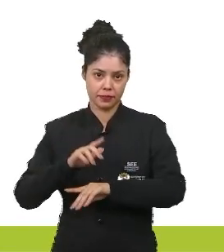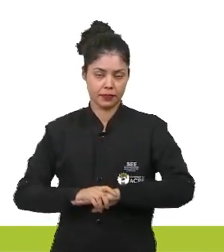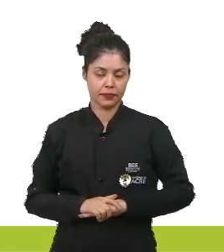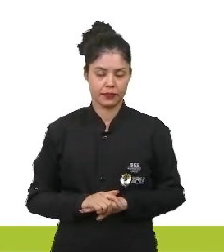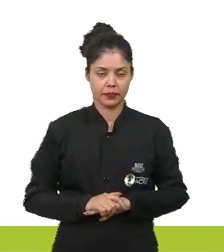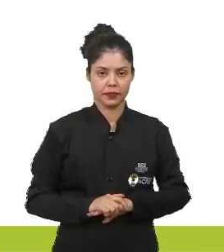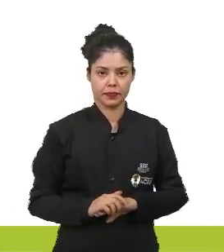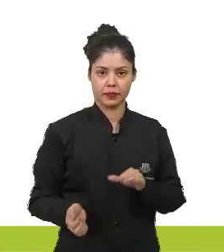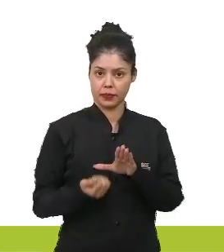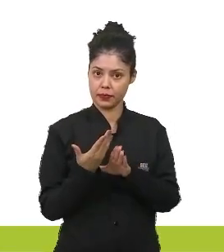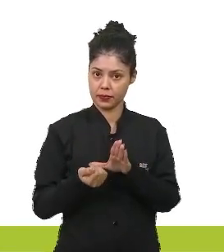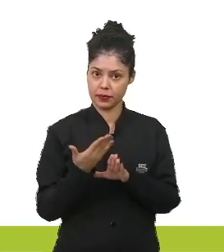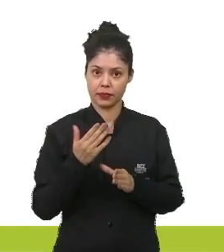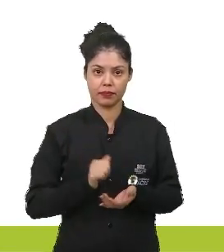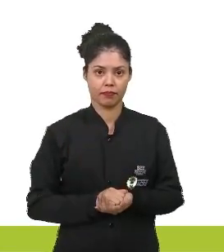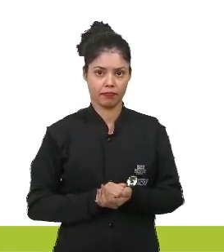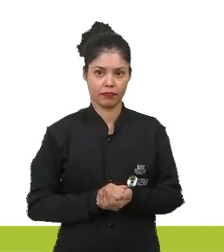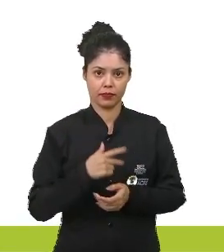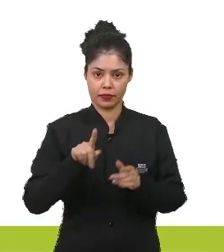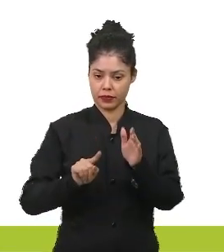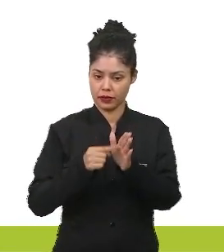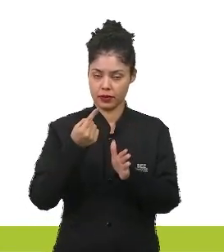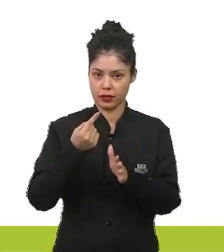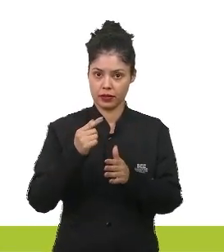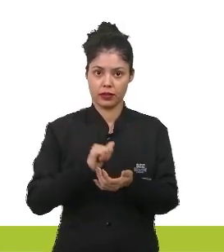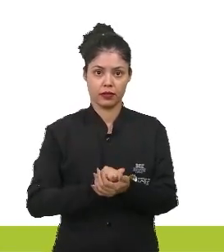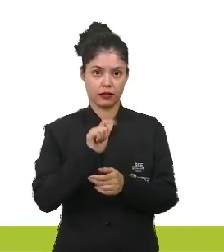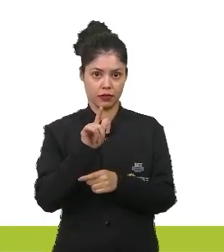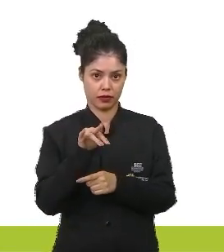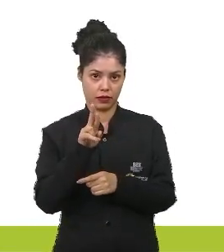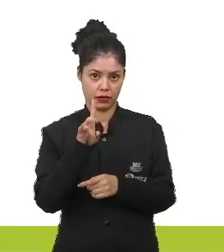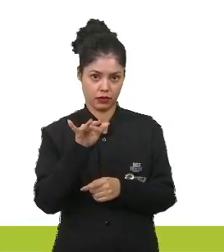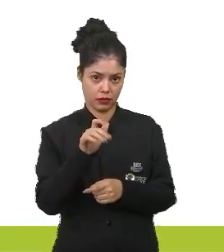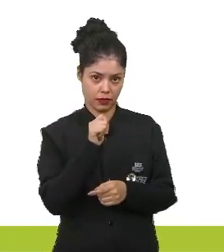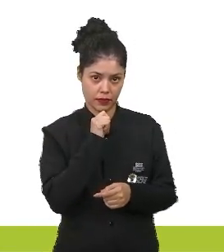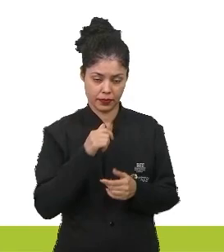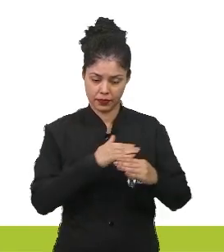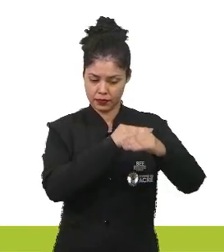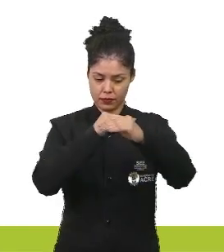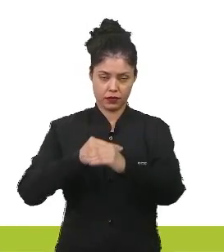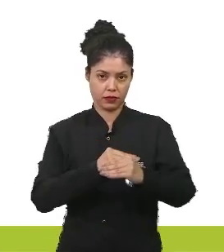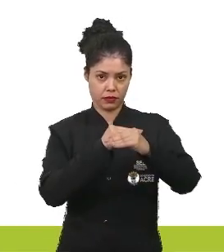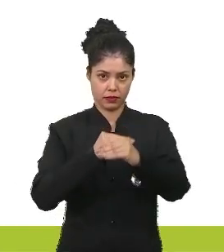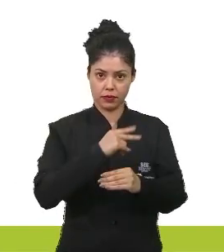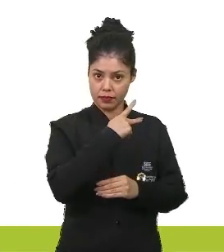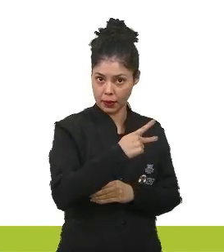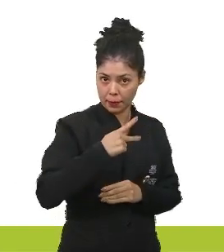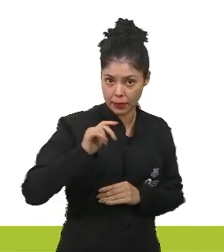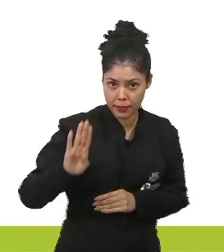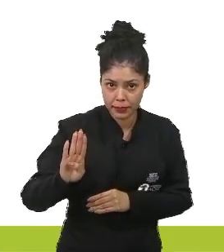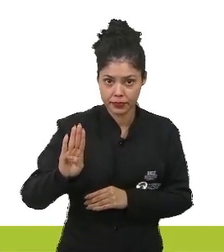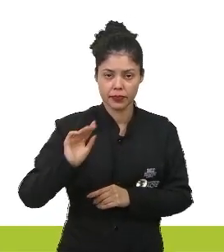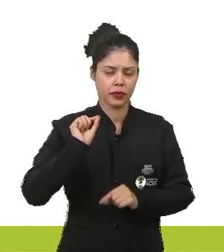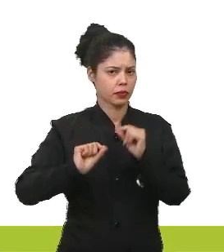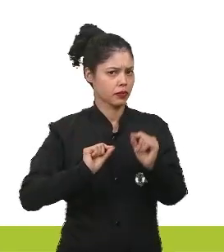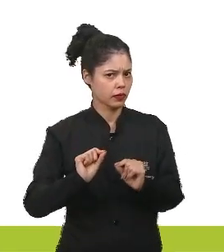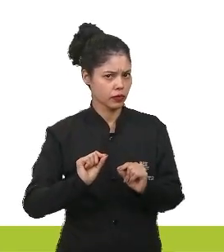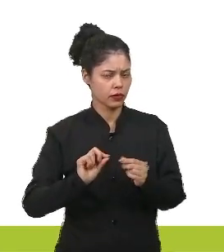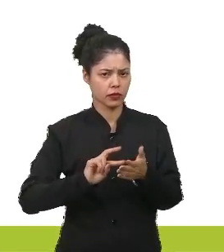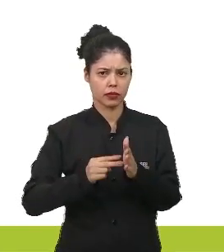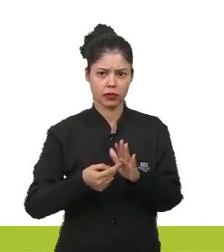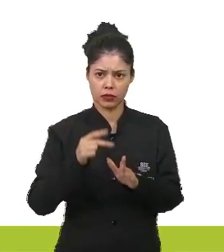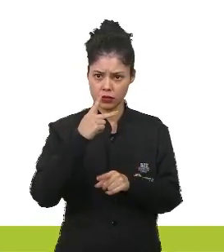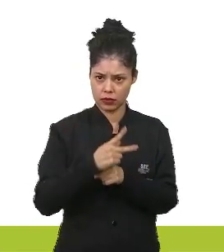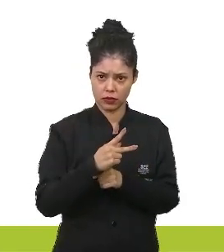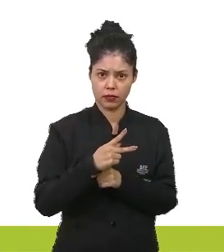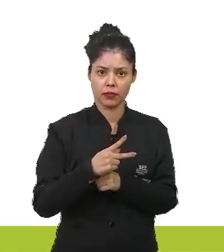é, produtividade primária líquida. Ela é igual a PPB, o que é a PPB? Não tem o